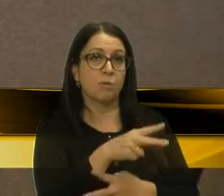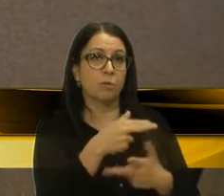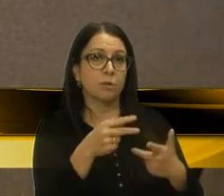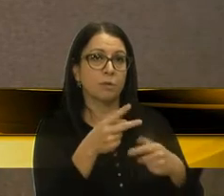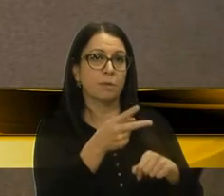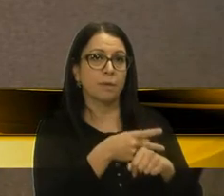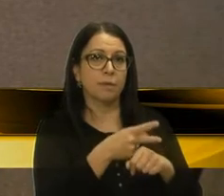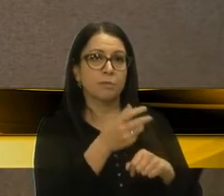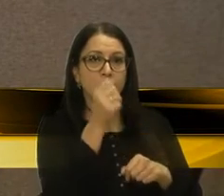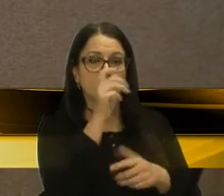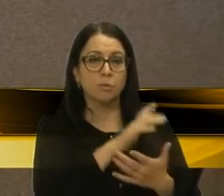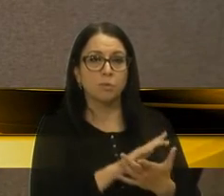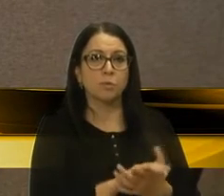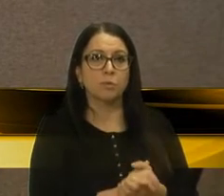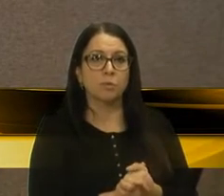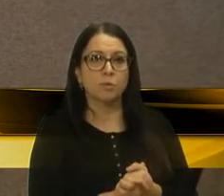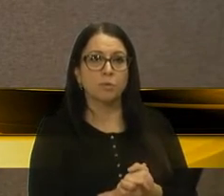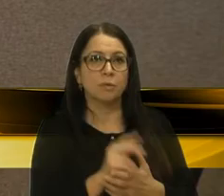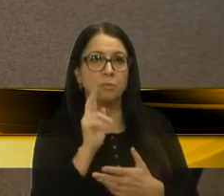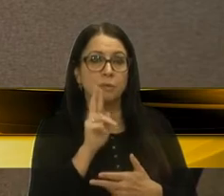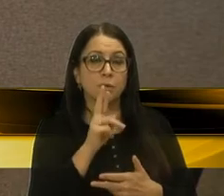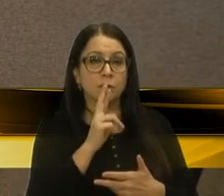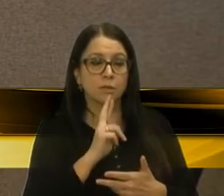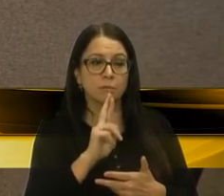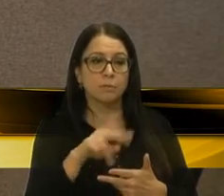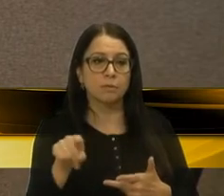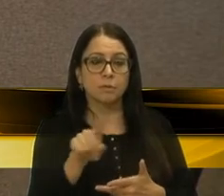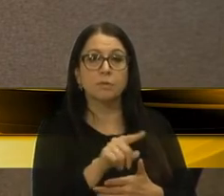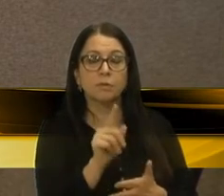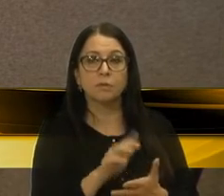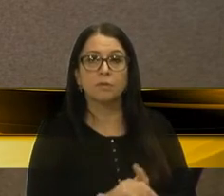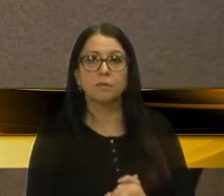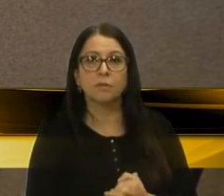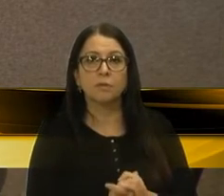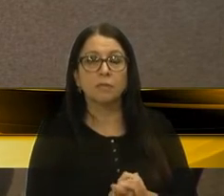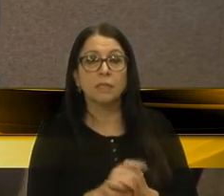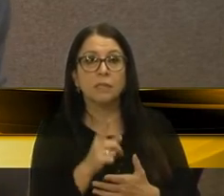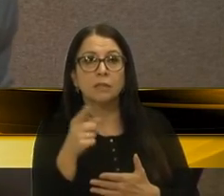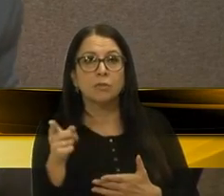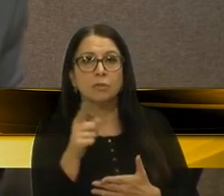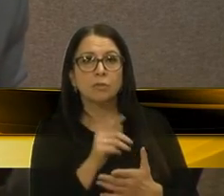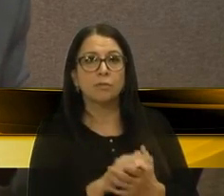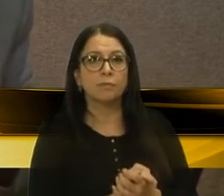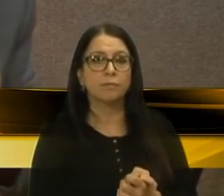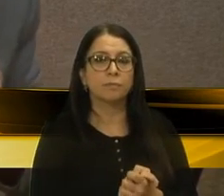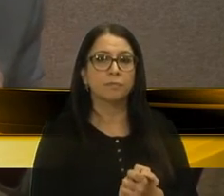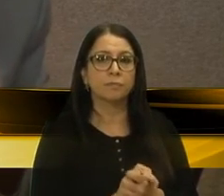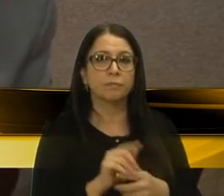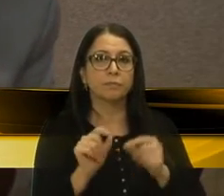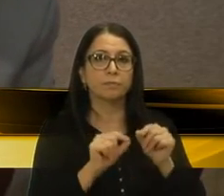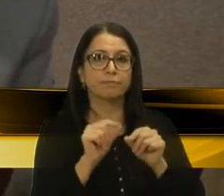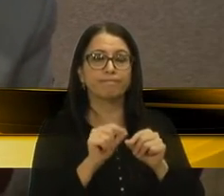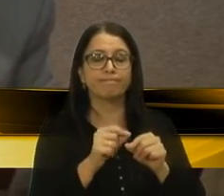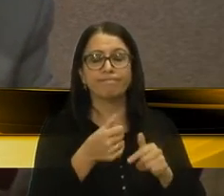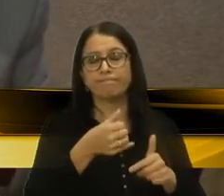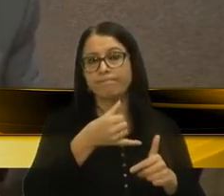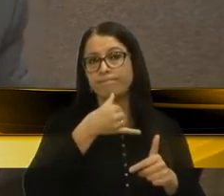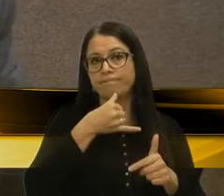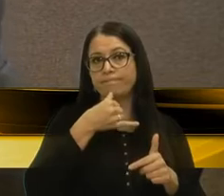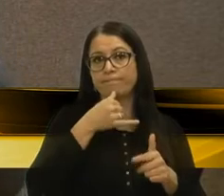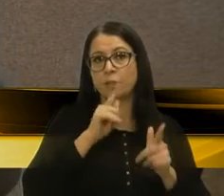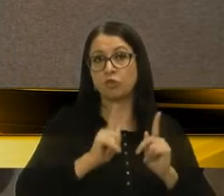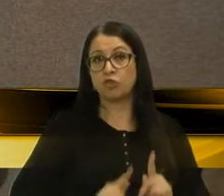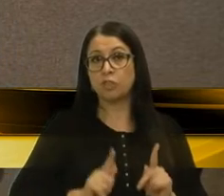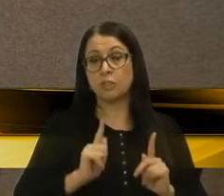houve exagero. E pela resposta que veio agora, eu estou profundamente decepcionado com a gestão